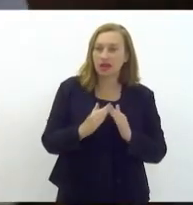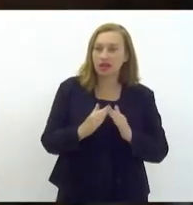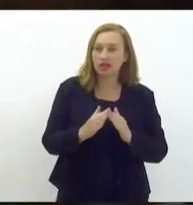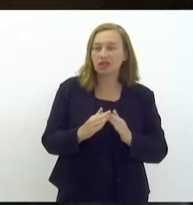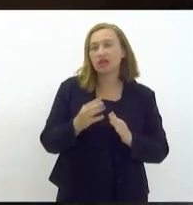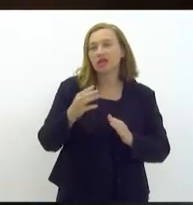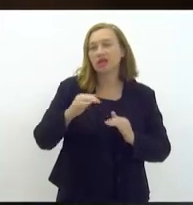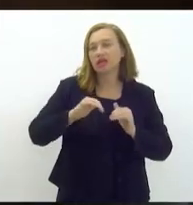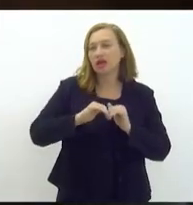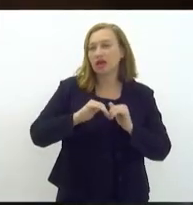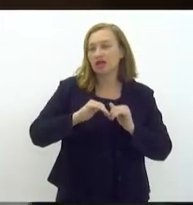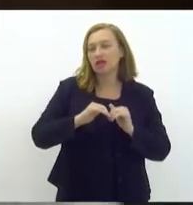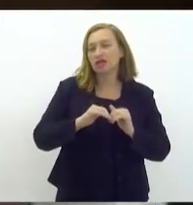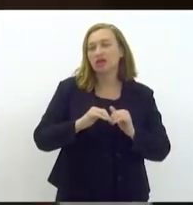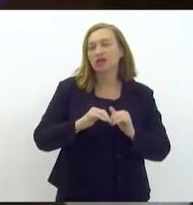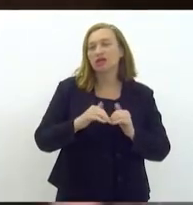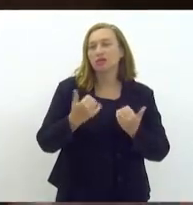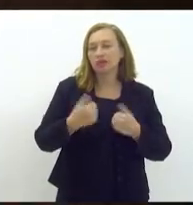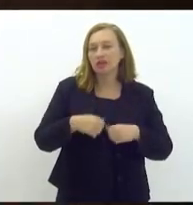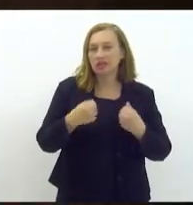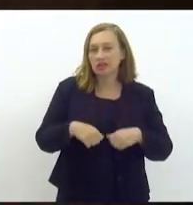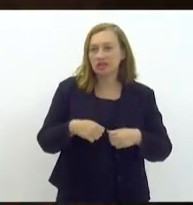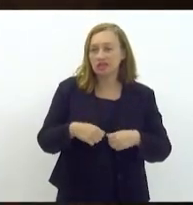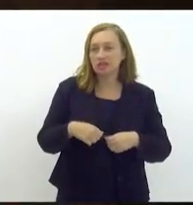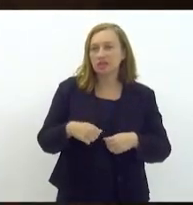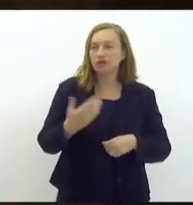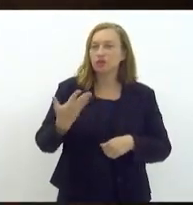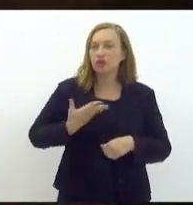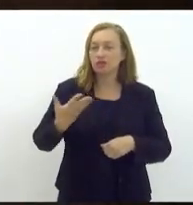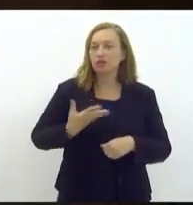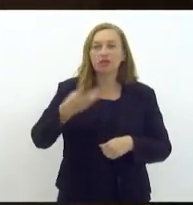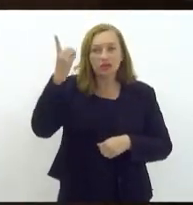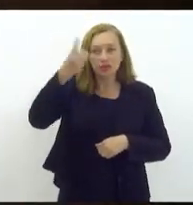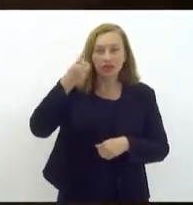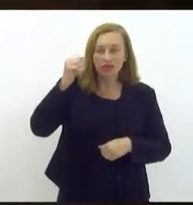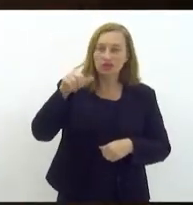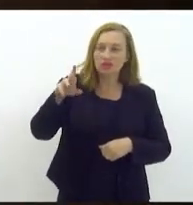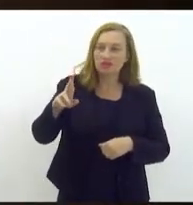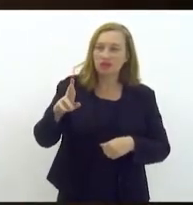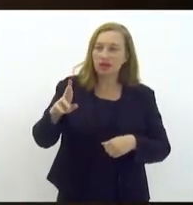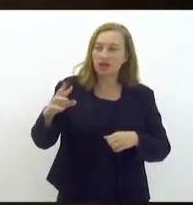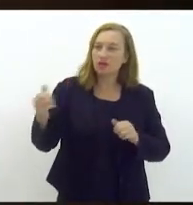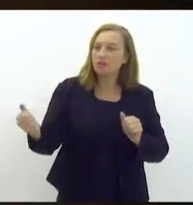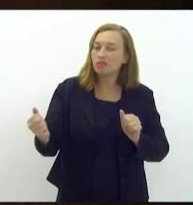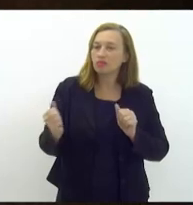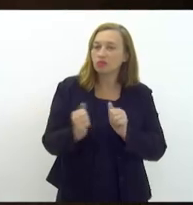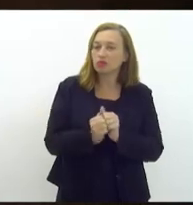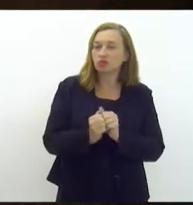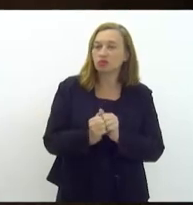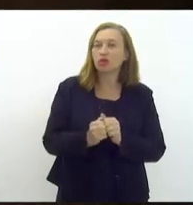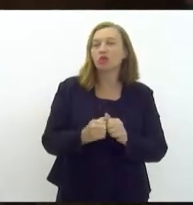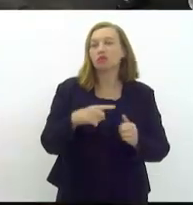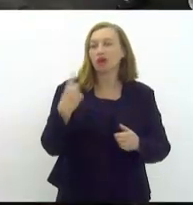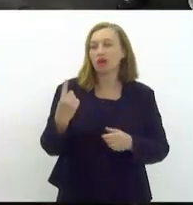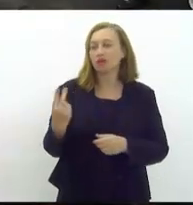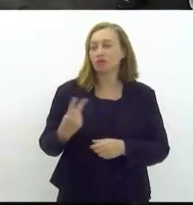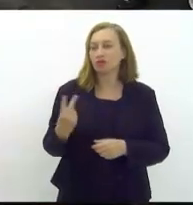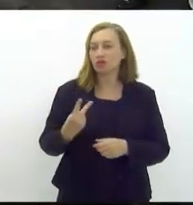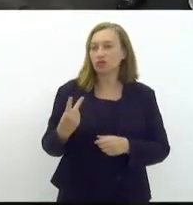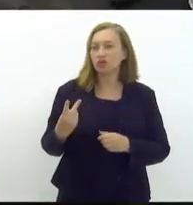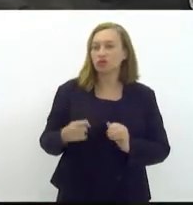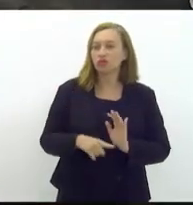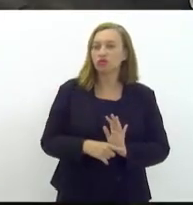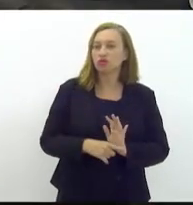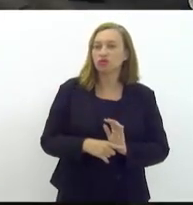o deputado Rosenberg Reis isso não teria sido possível. Então, inclusão do deputado como coautor na matéria. Muito